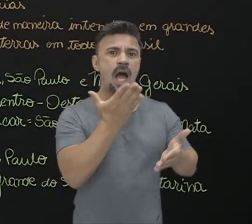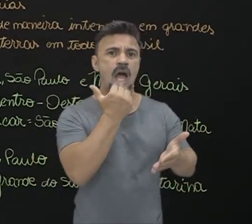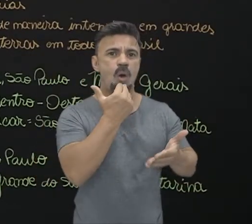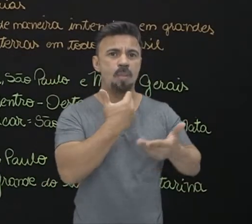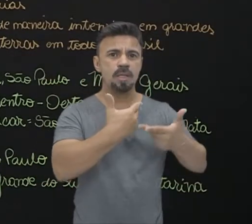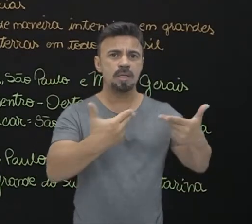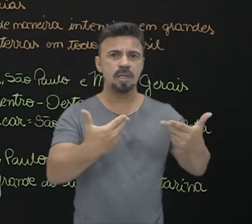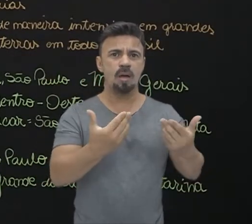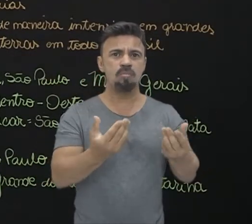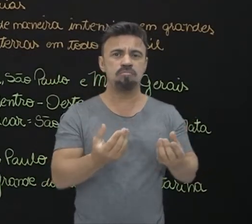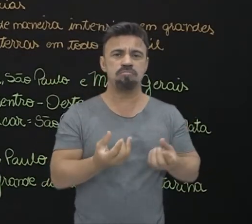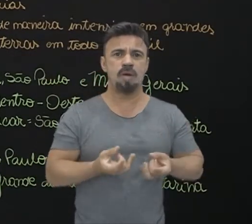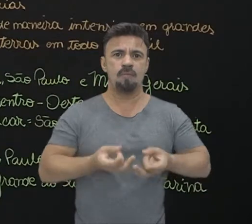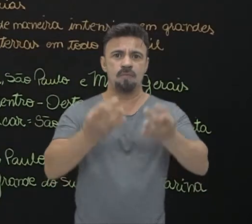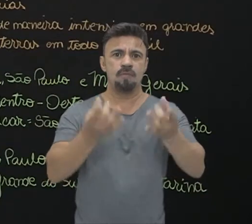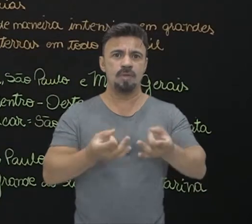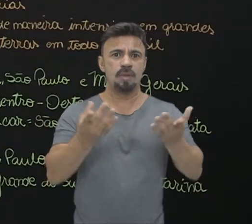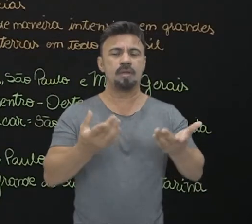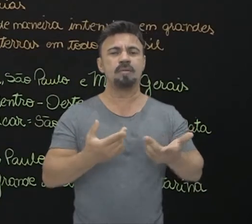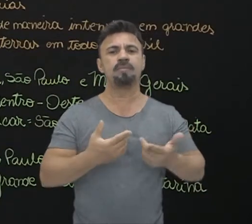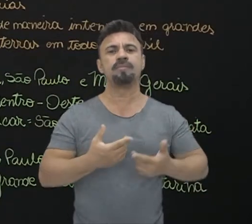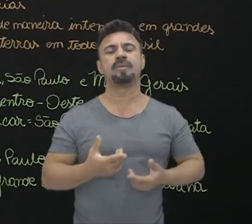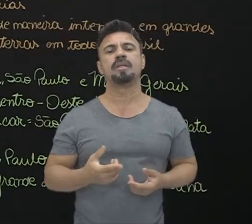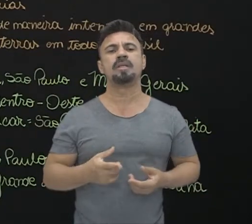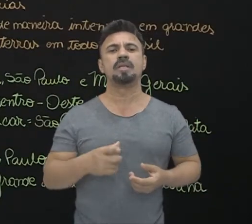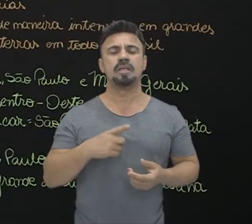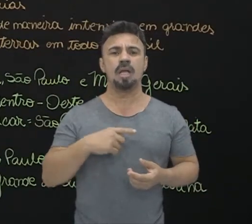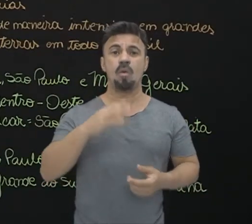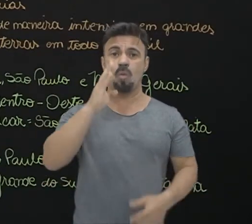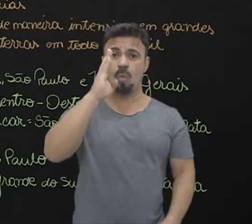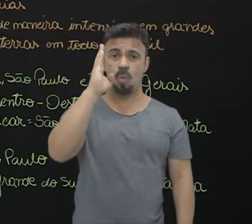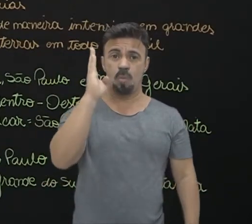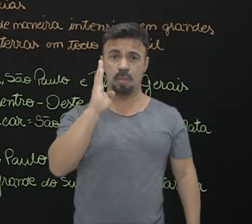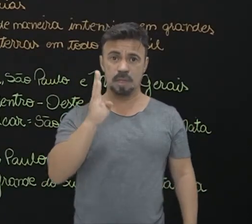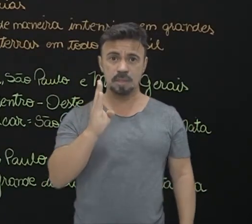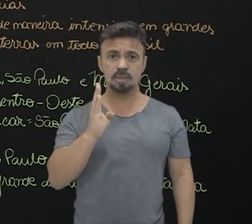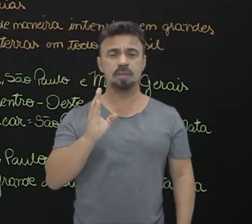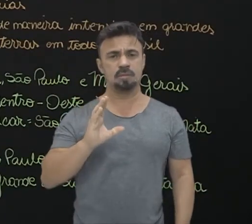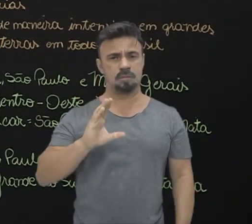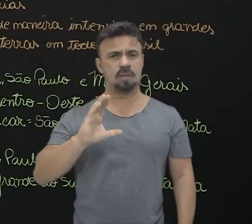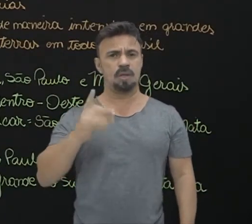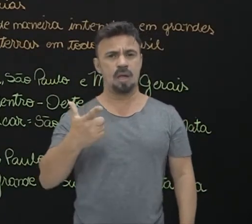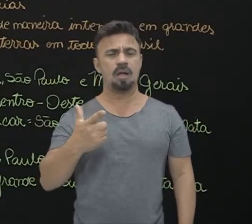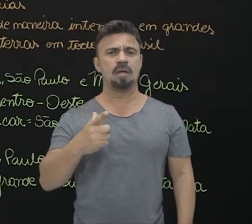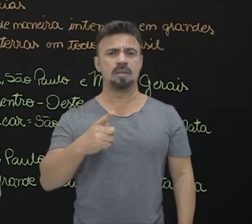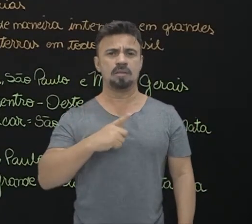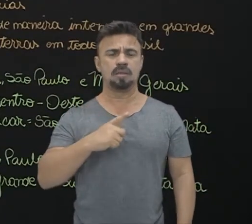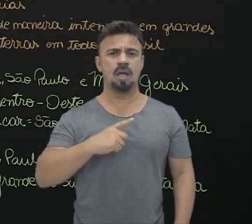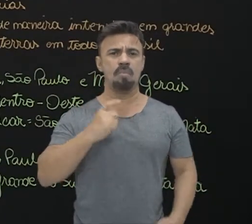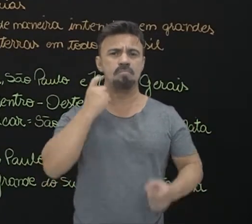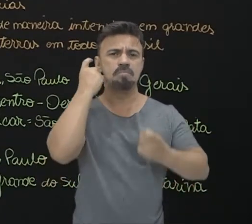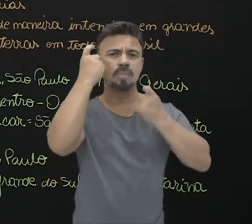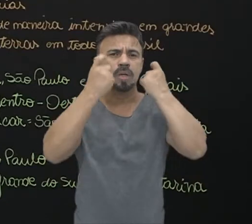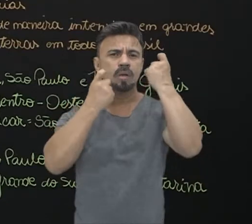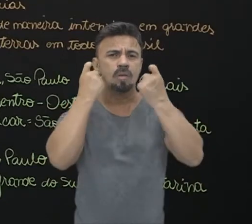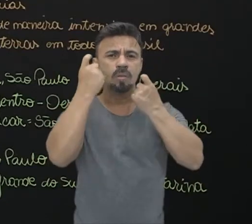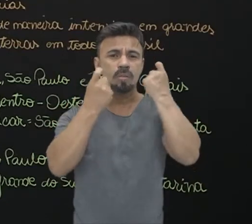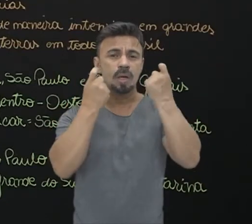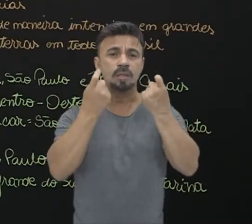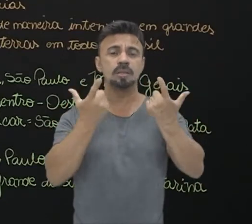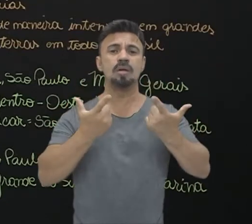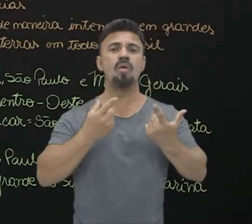abastecimento da sua população. Dessa maneira então, o Brasil, óbvio, nós temos essa preocupação em